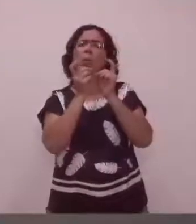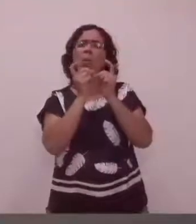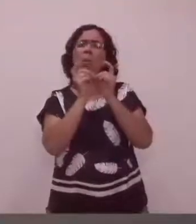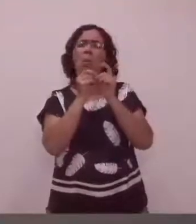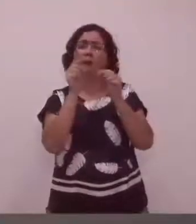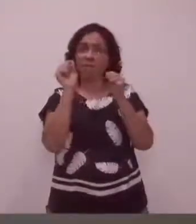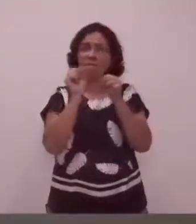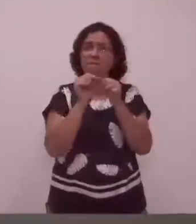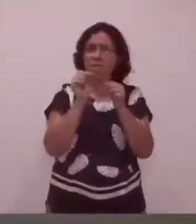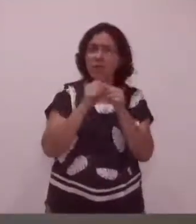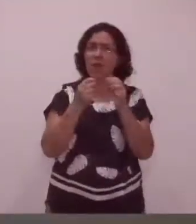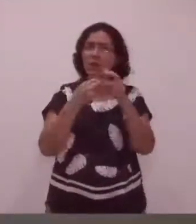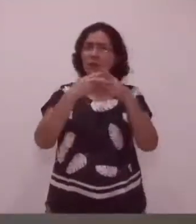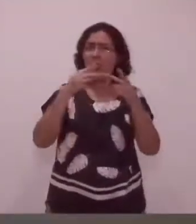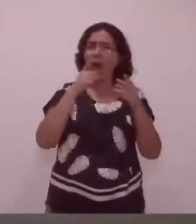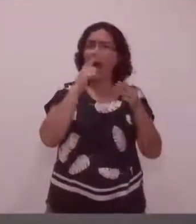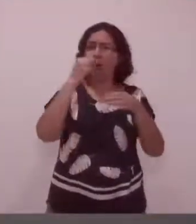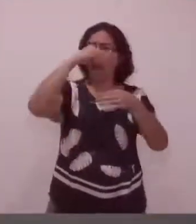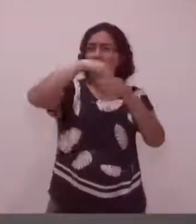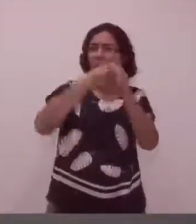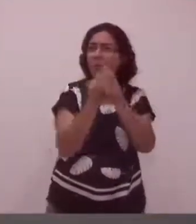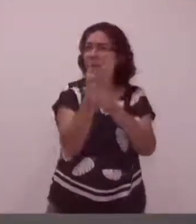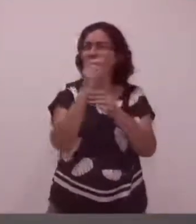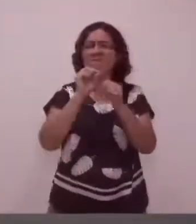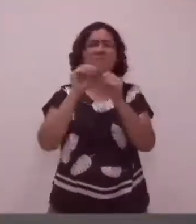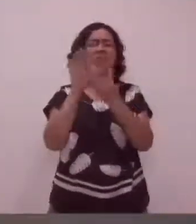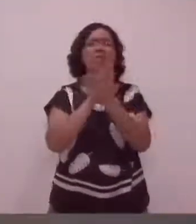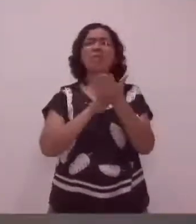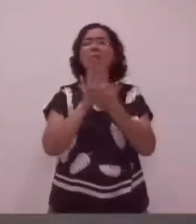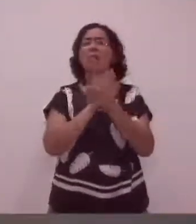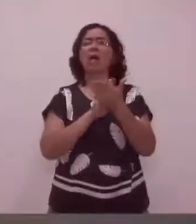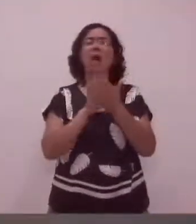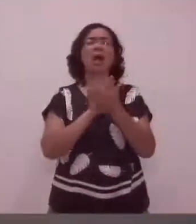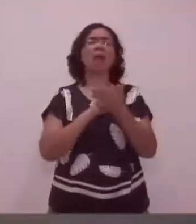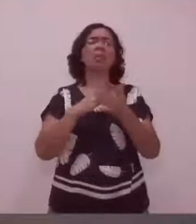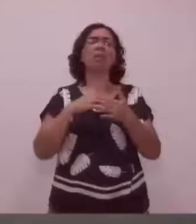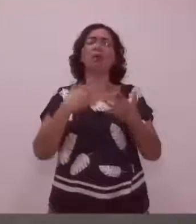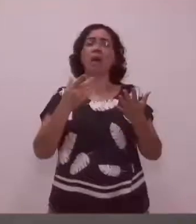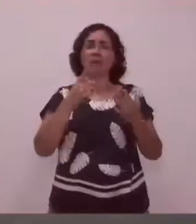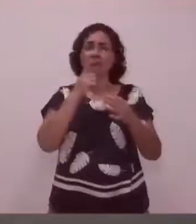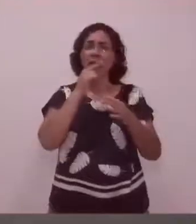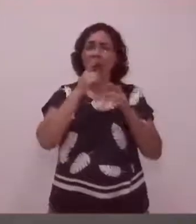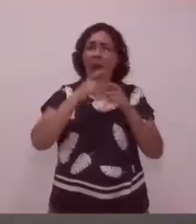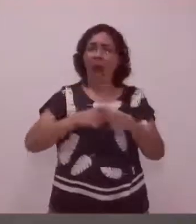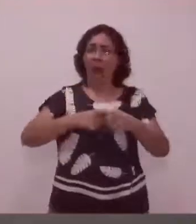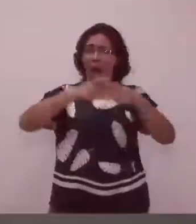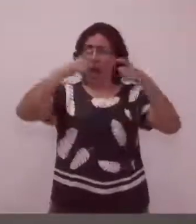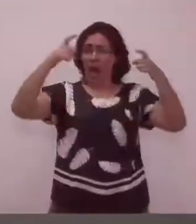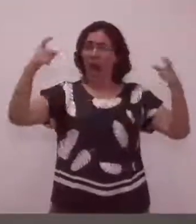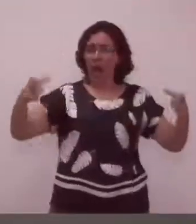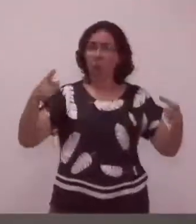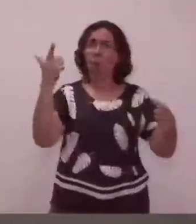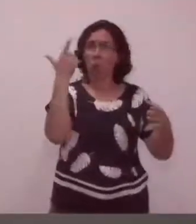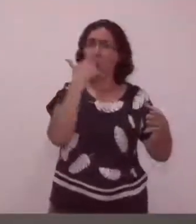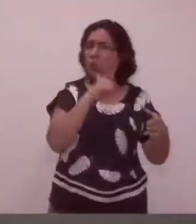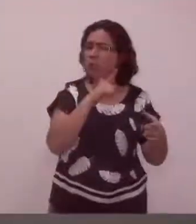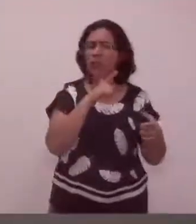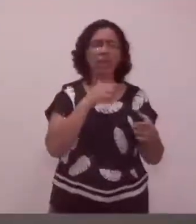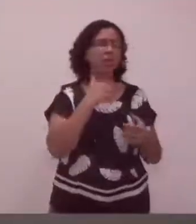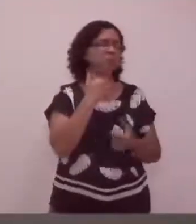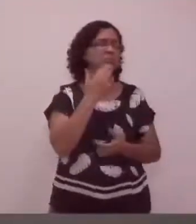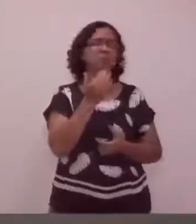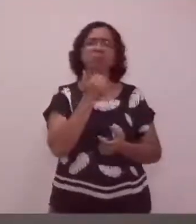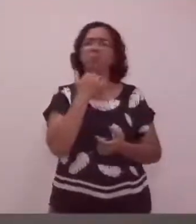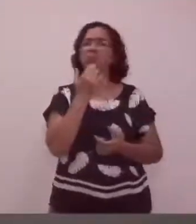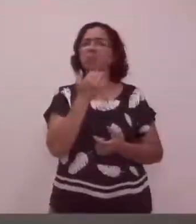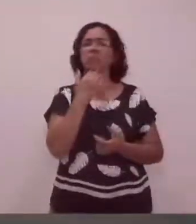Fizeram alguma coisa no reflorestamento? Não. Vai aumentar o volume de água produzido dentro da nossa municipalidade? Também não.